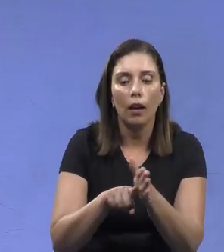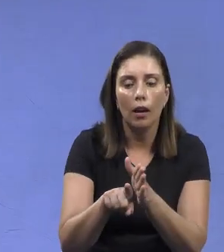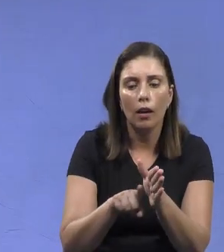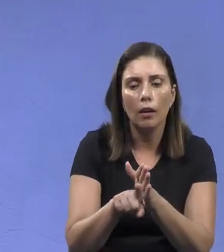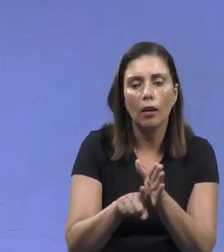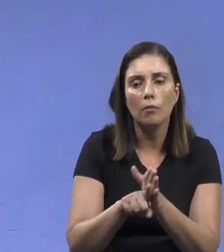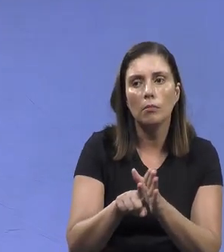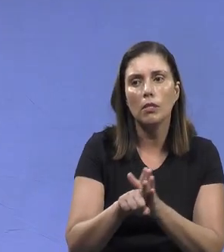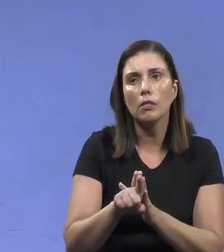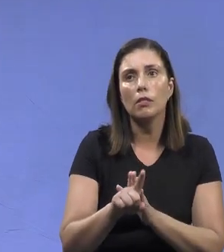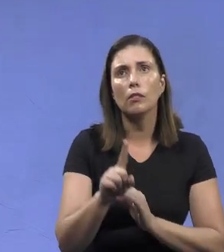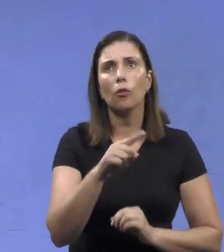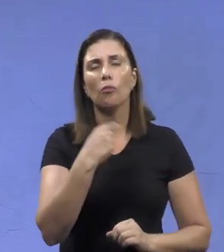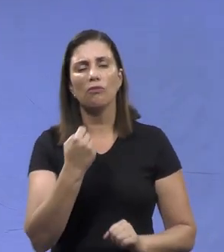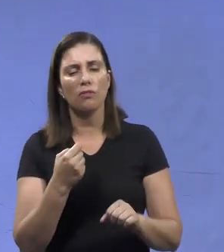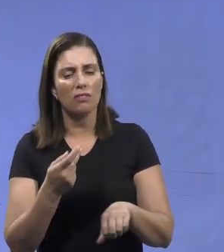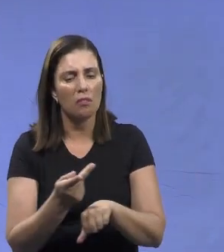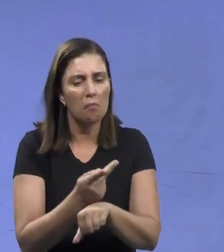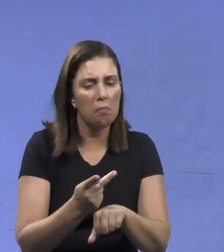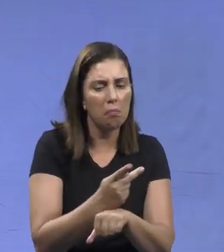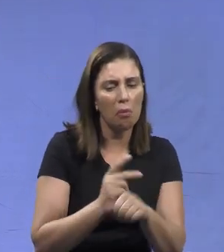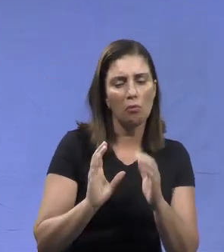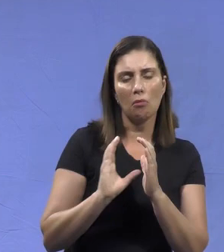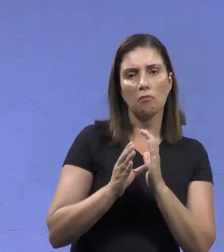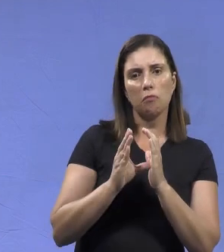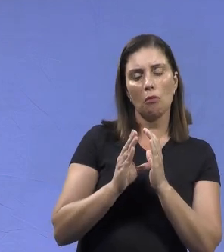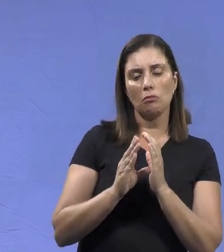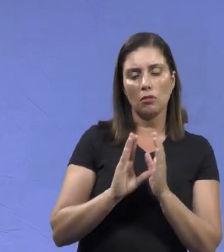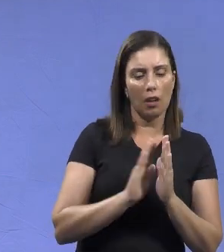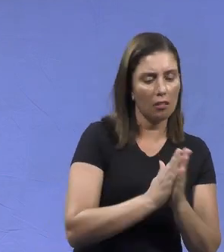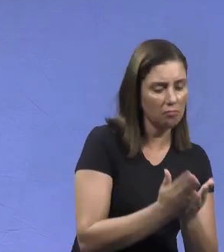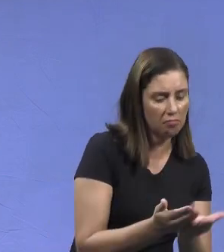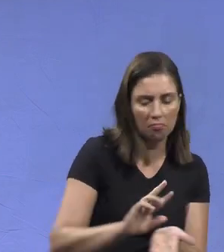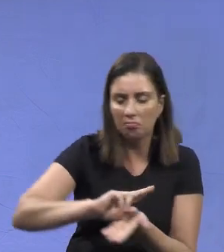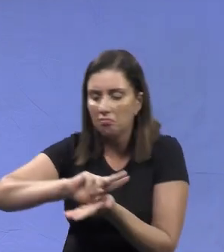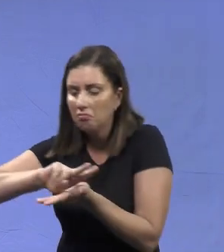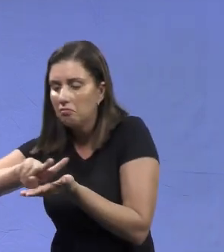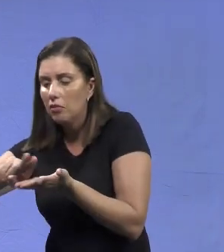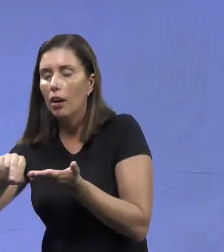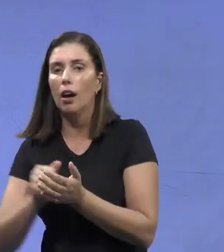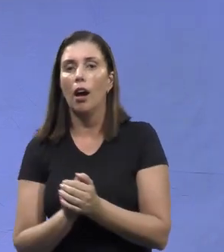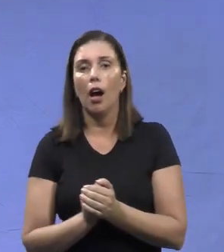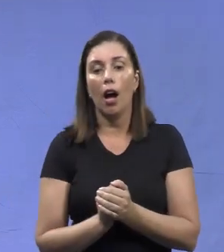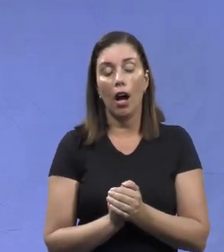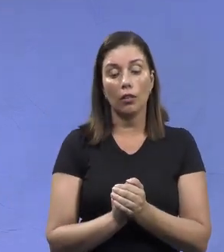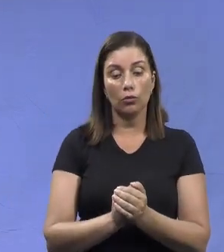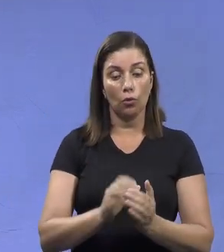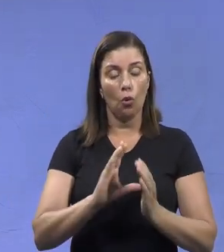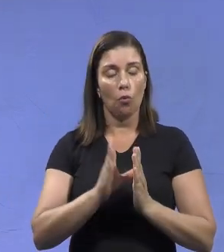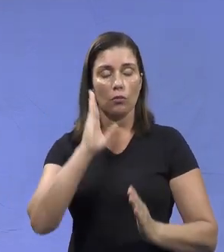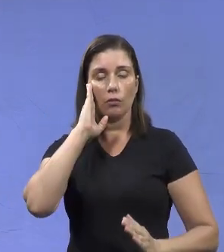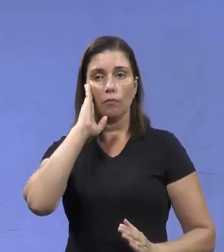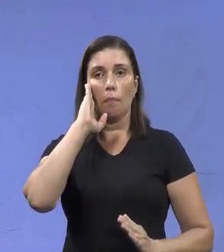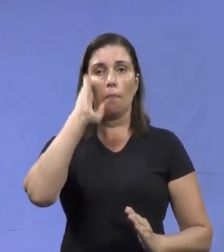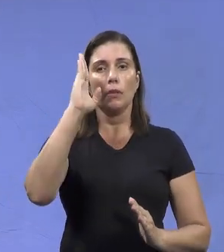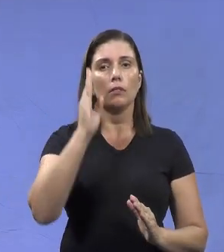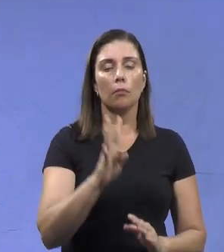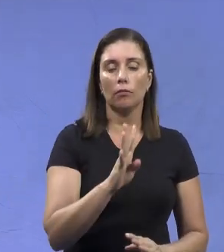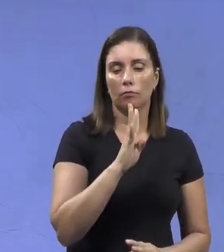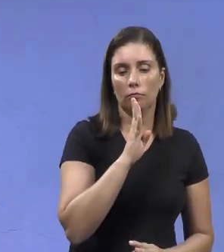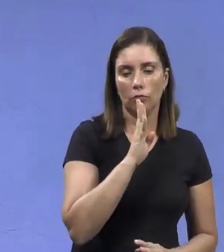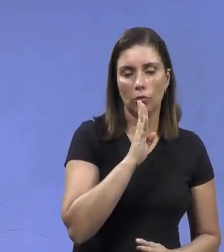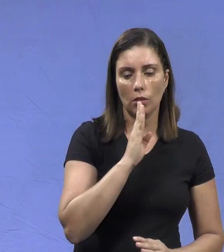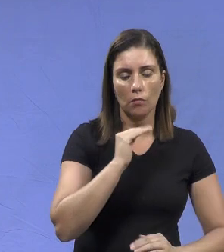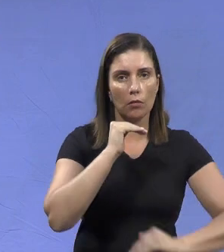A pesquisa, quando você busca sobre conceitos, né? Vários autores, o conceito principal é de